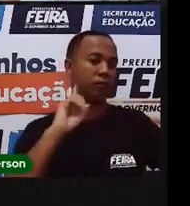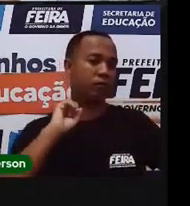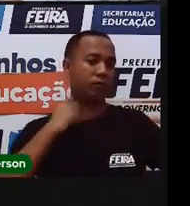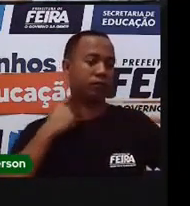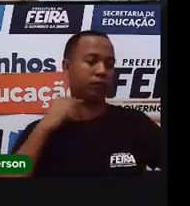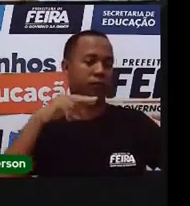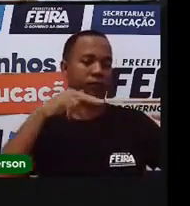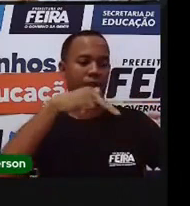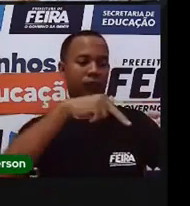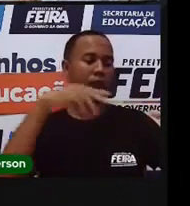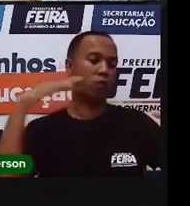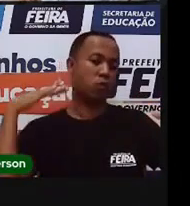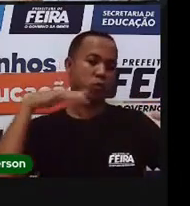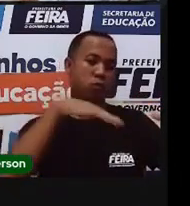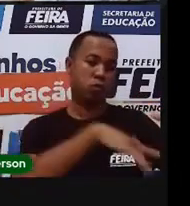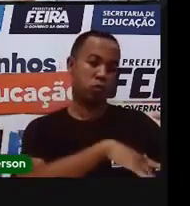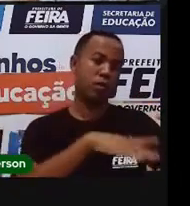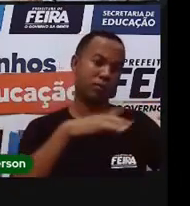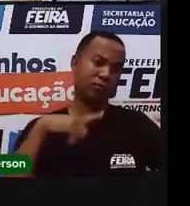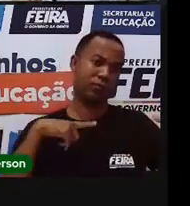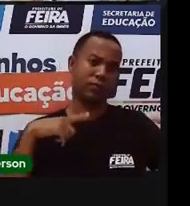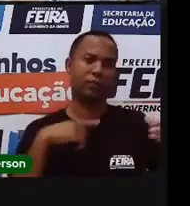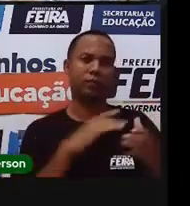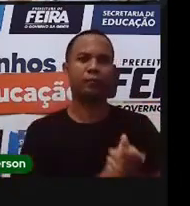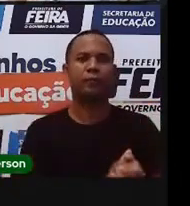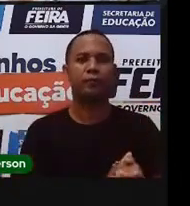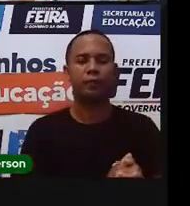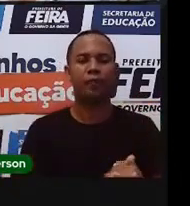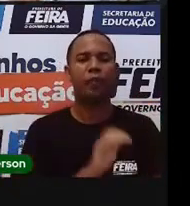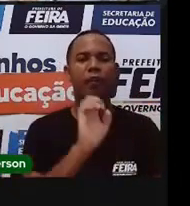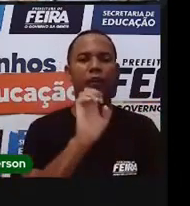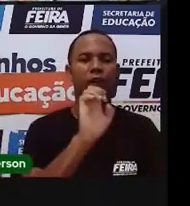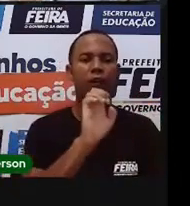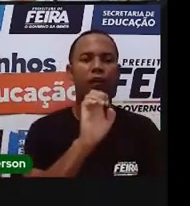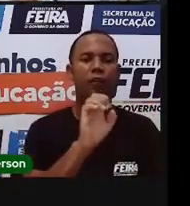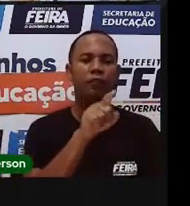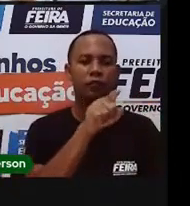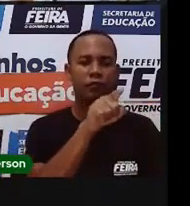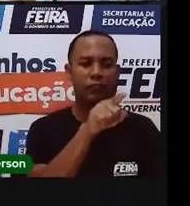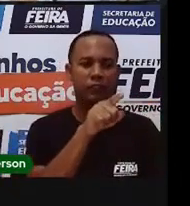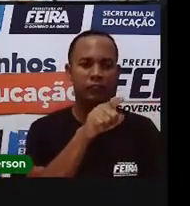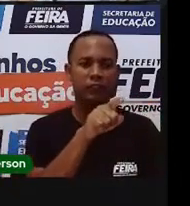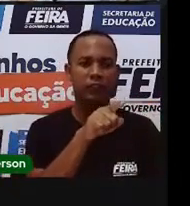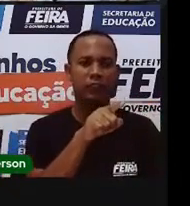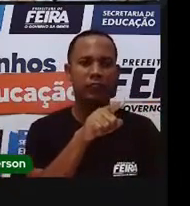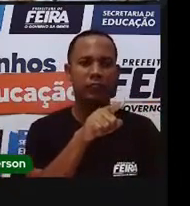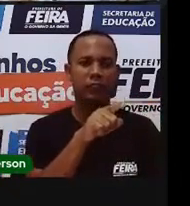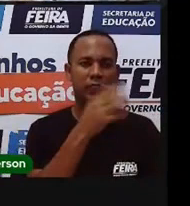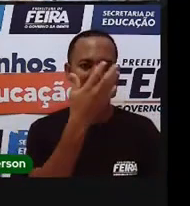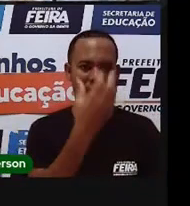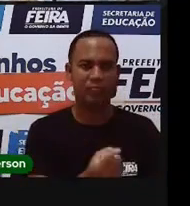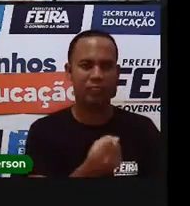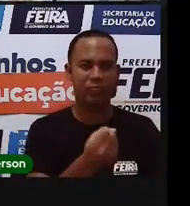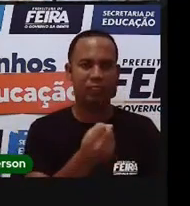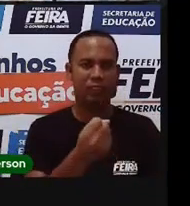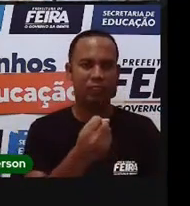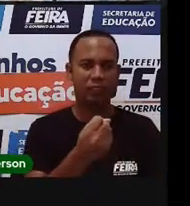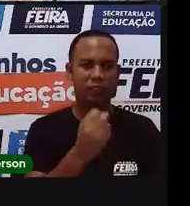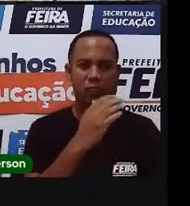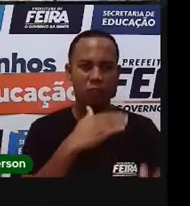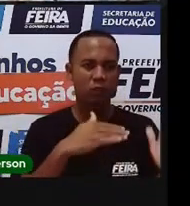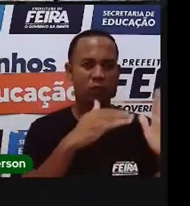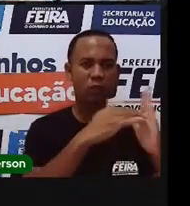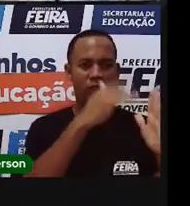esgoto e fossa. Letra E. Você concorda que todas as pessoas têm direitos a esses